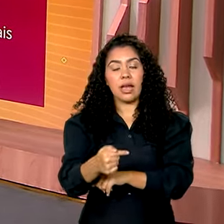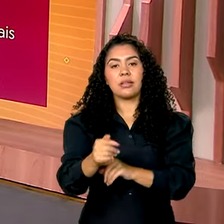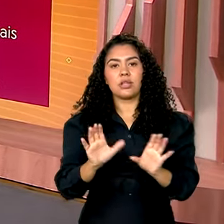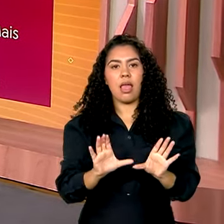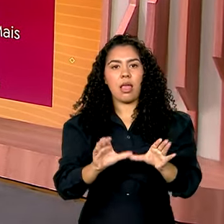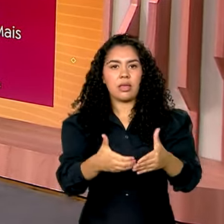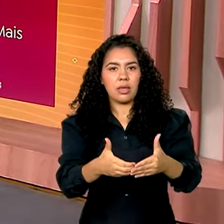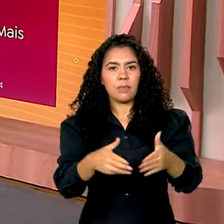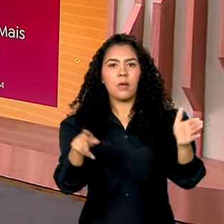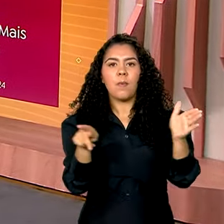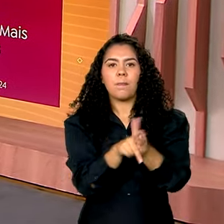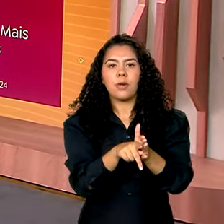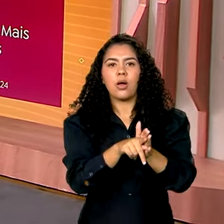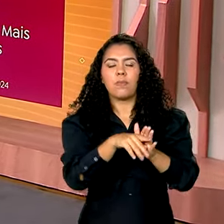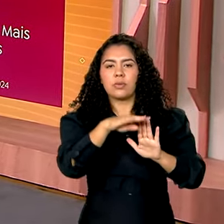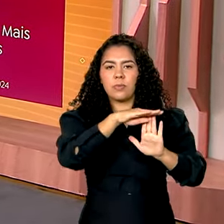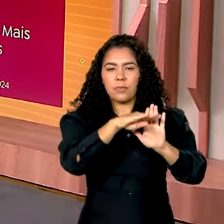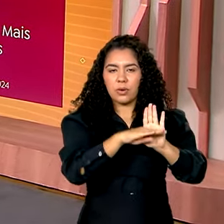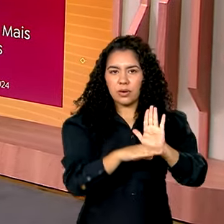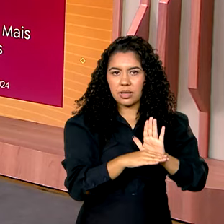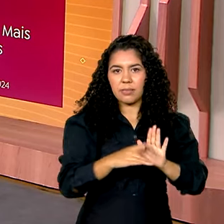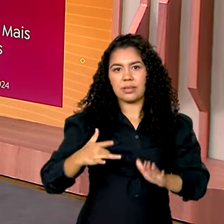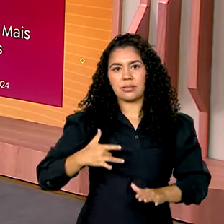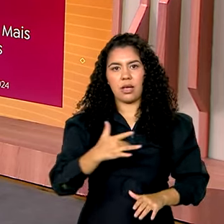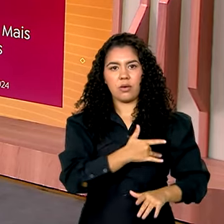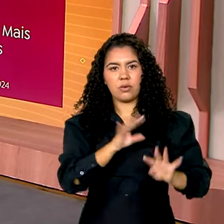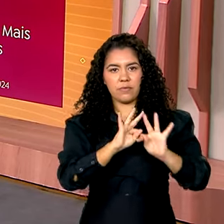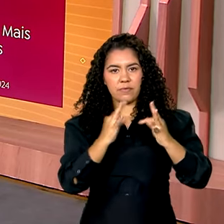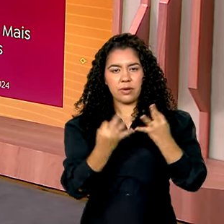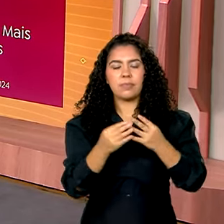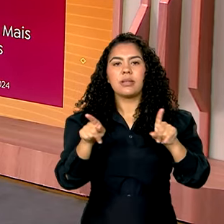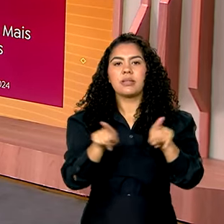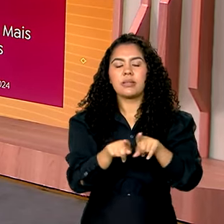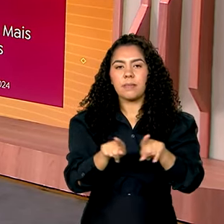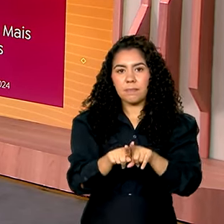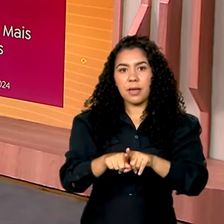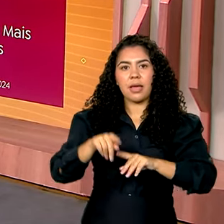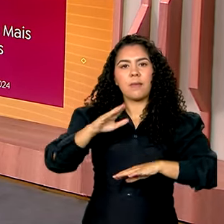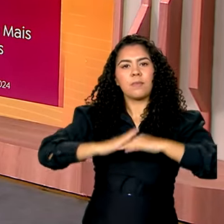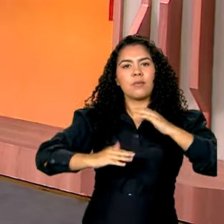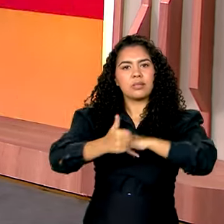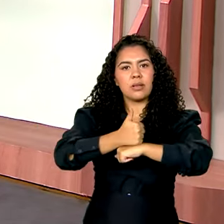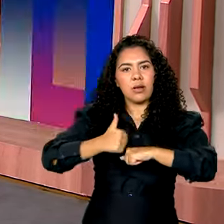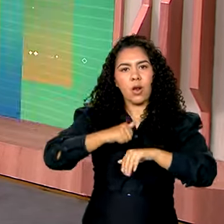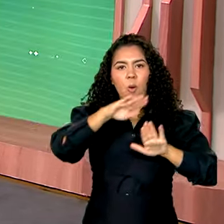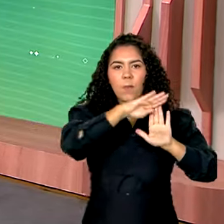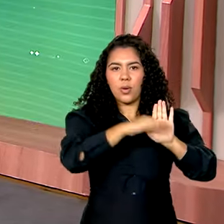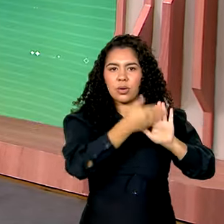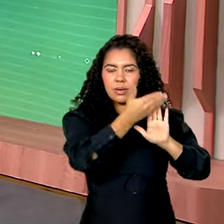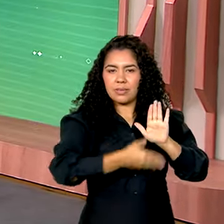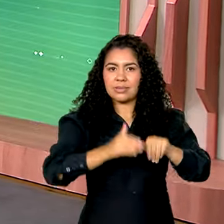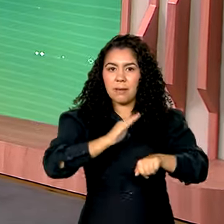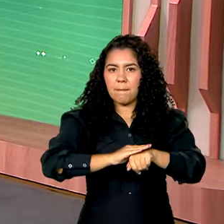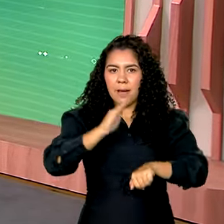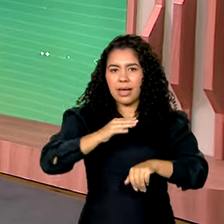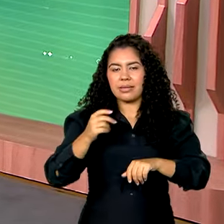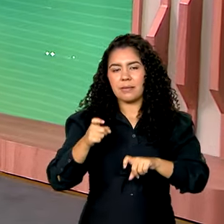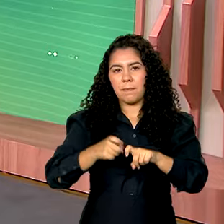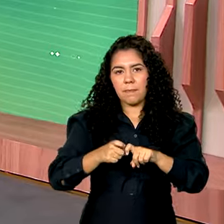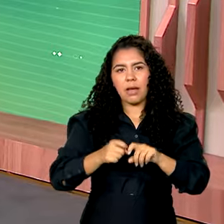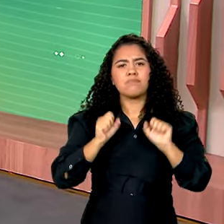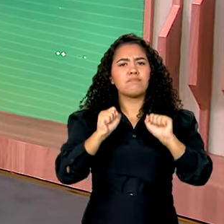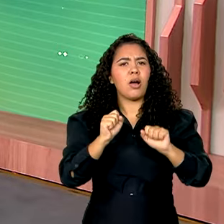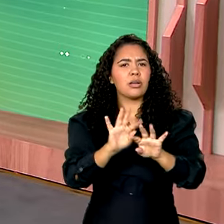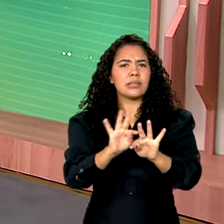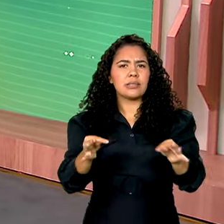Saúde da Família e 17 médicos do Mais Médicos. Você sabe que basta acessar gov.br barra